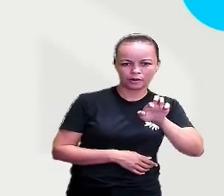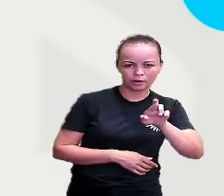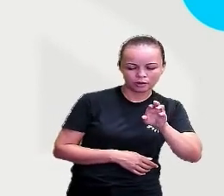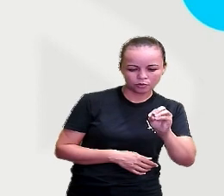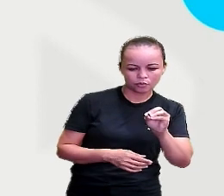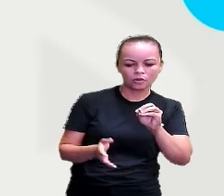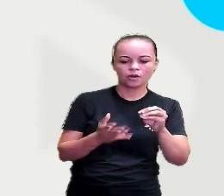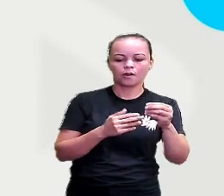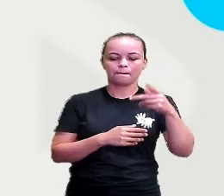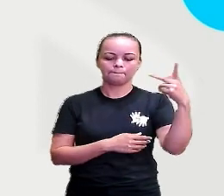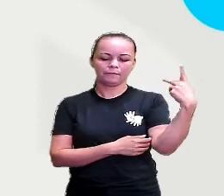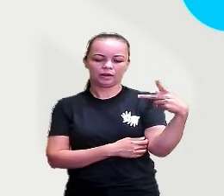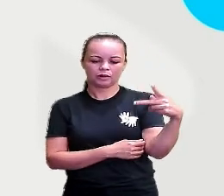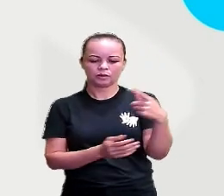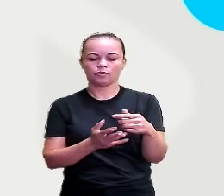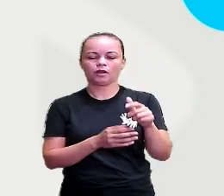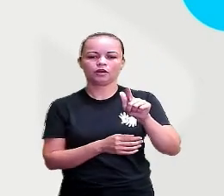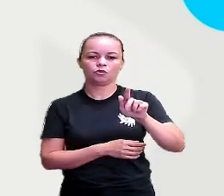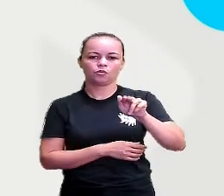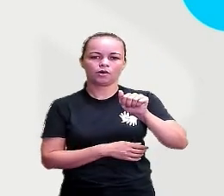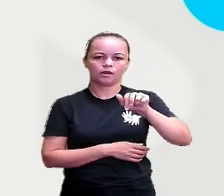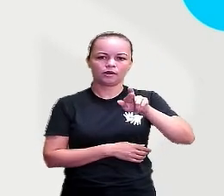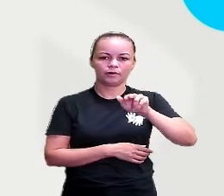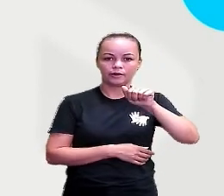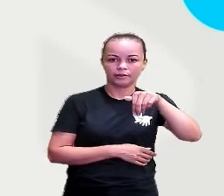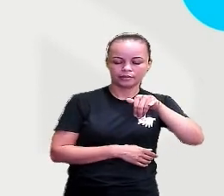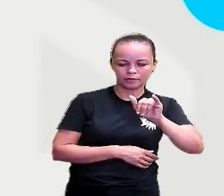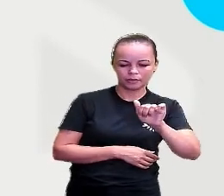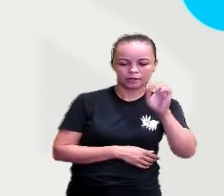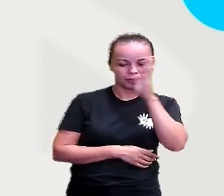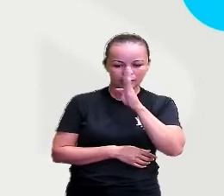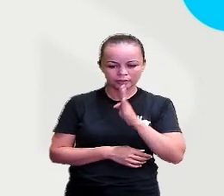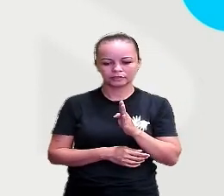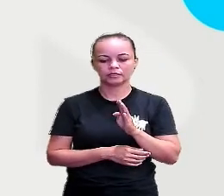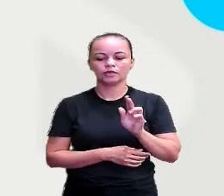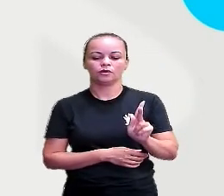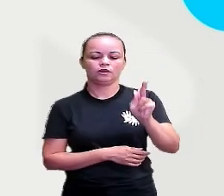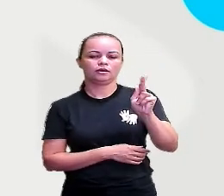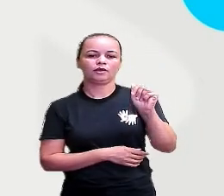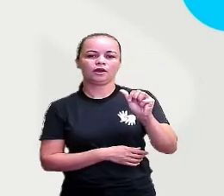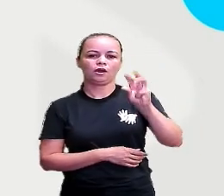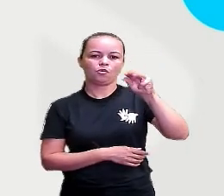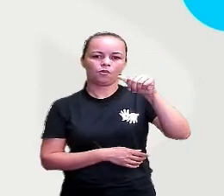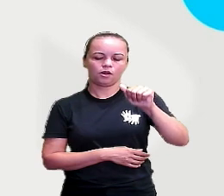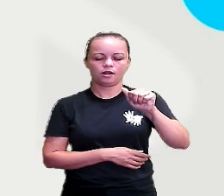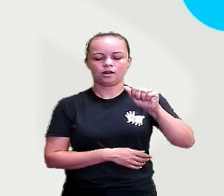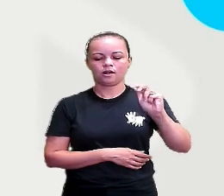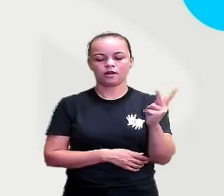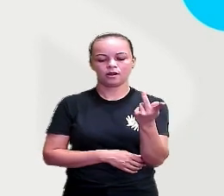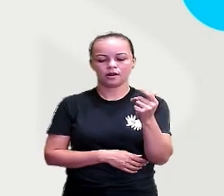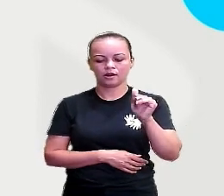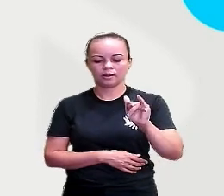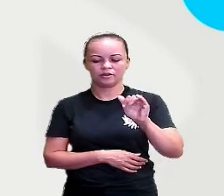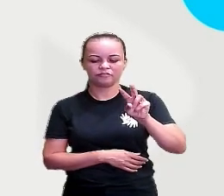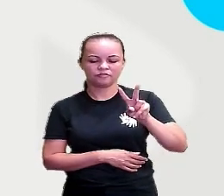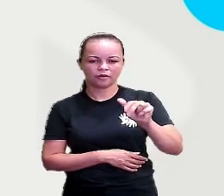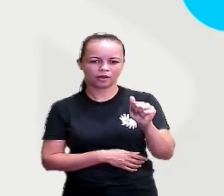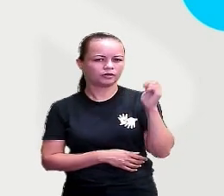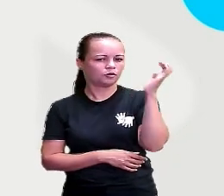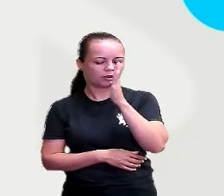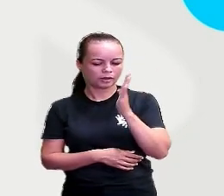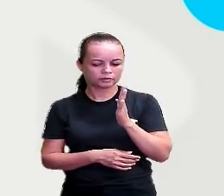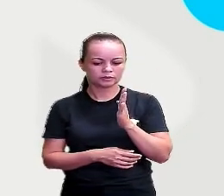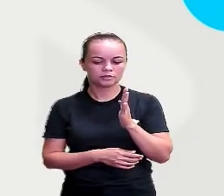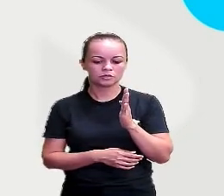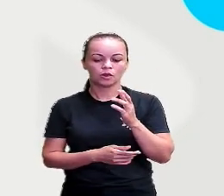Cauíva Brasil e povos isolados. E Anomame, Anomame também. Então, eles são considerados